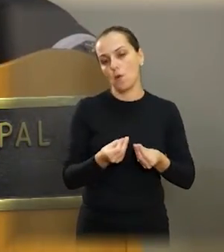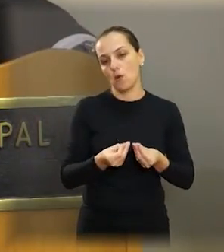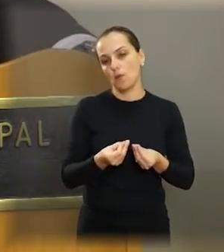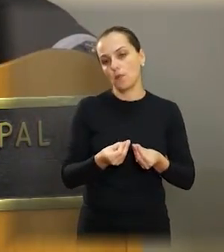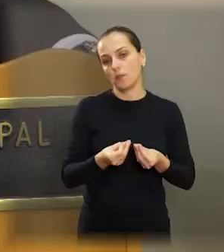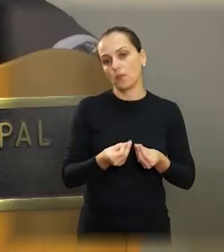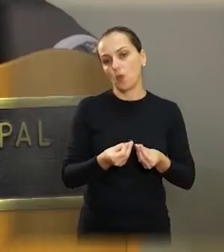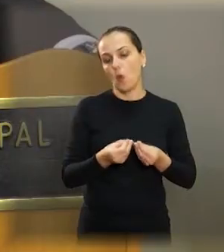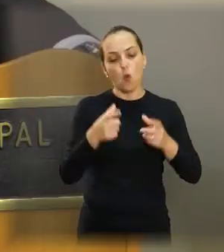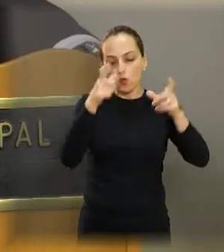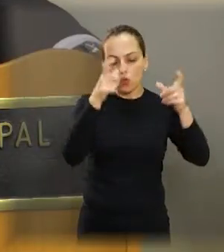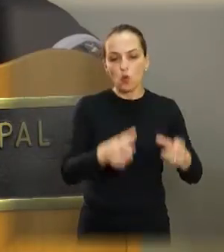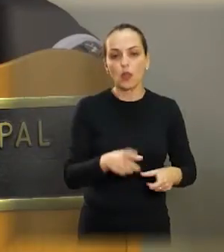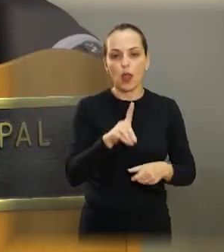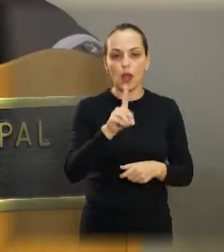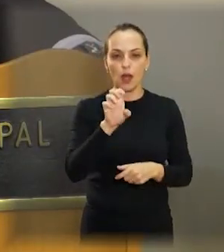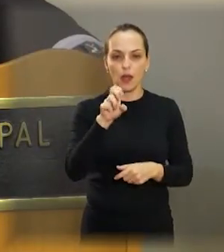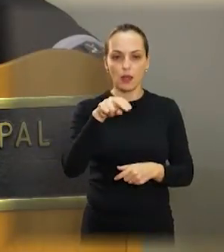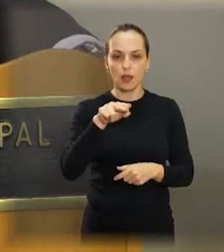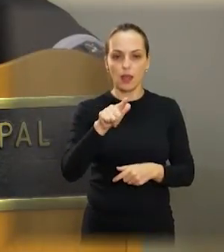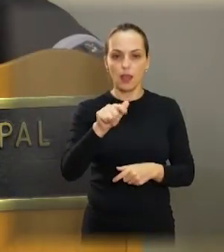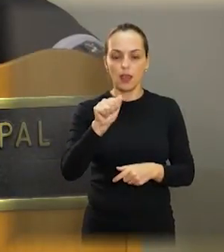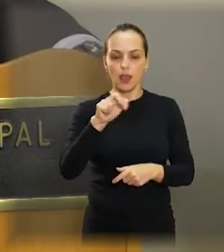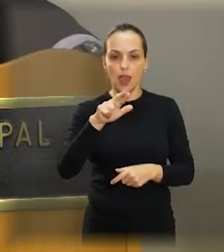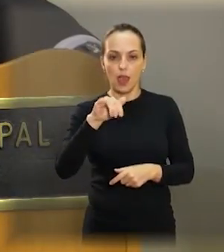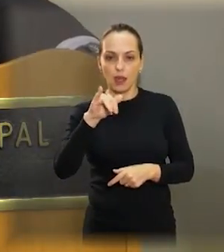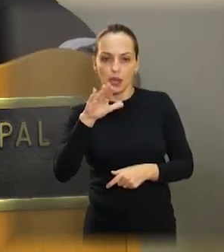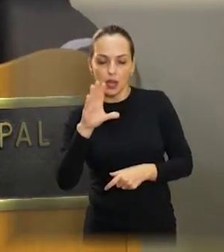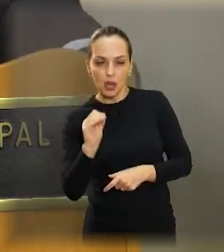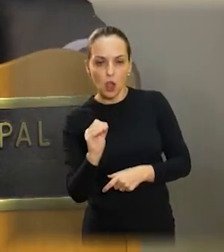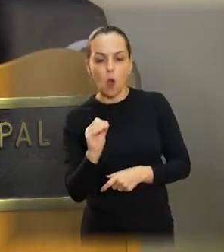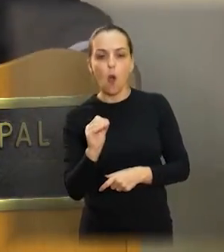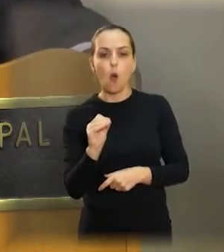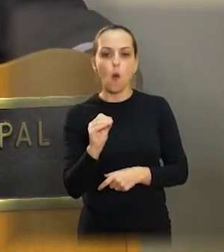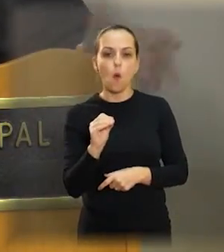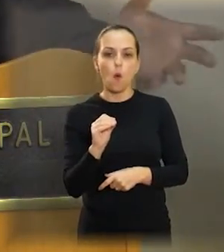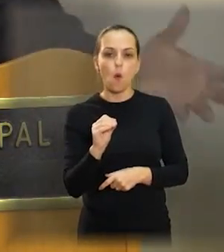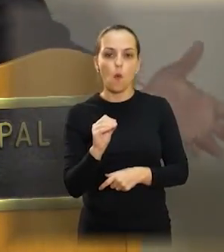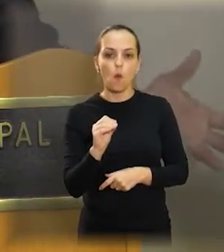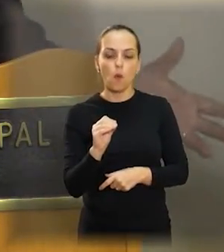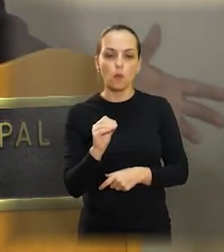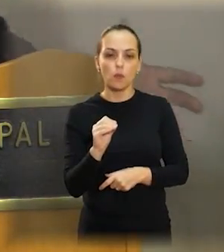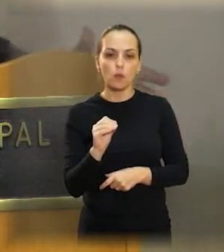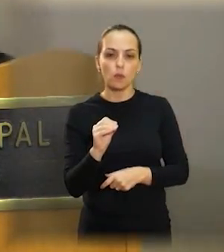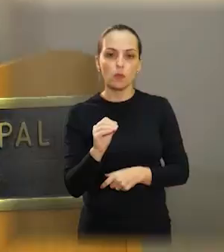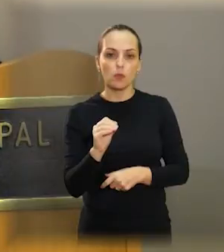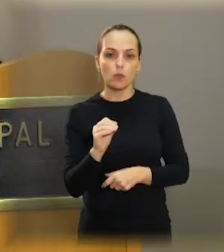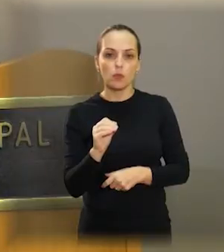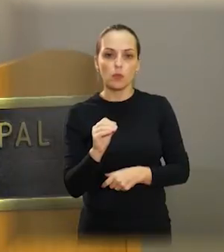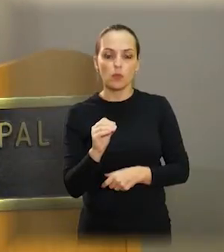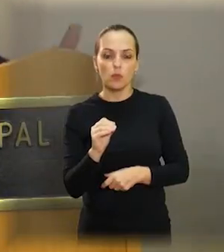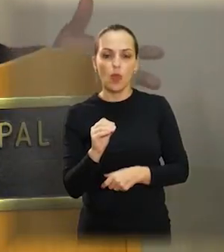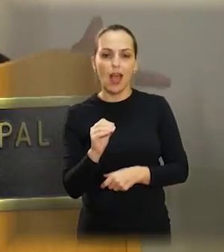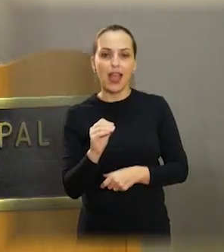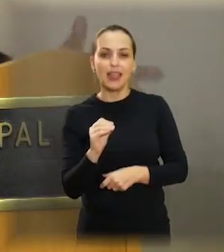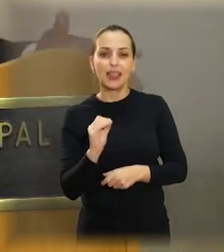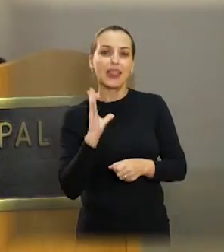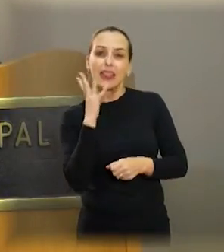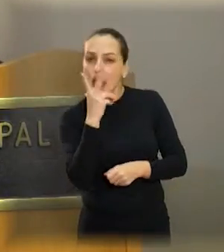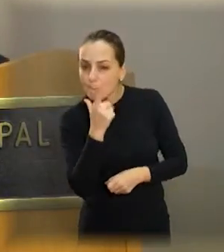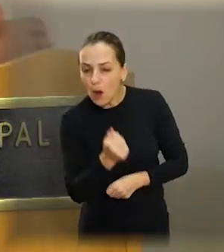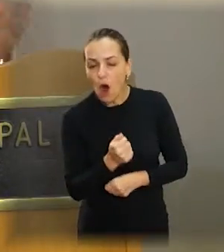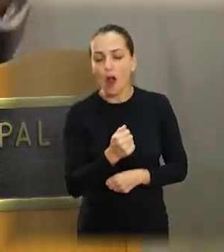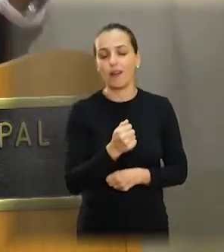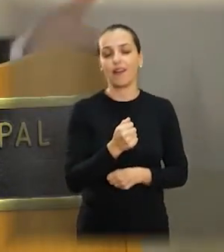um dengaro, vamos supor, eu peguei dengue lá no poço de saúde, vai sair lá com meia hora. Não tem hora para sair. Por que não tem